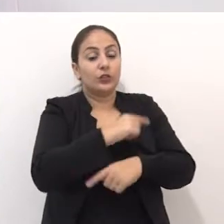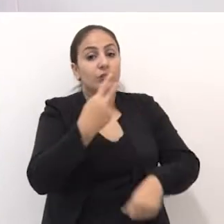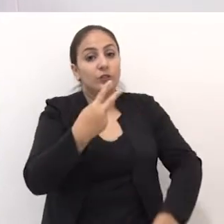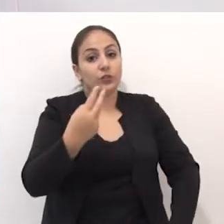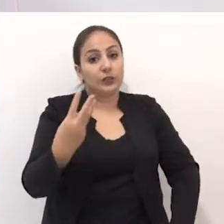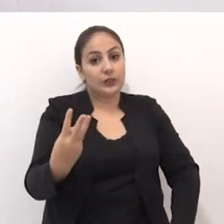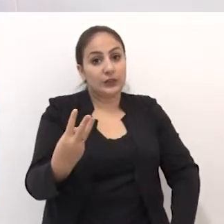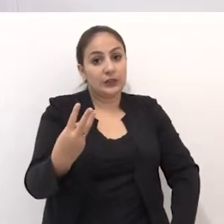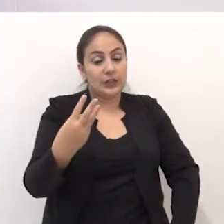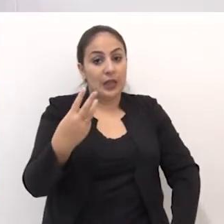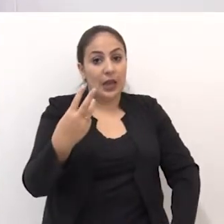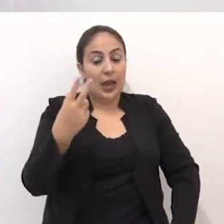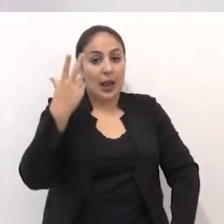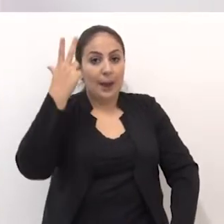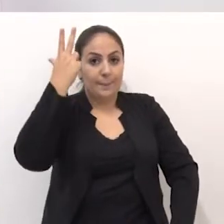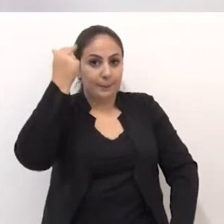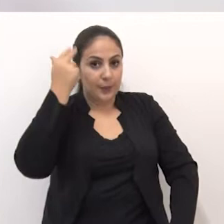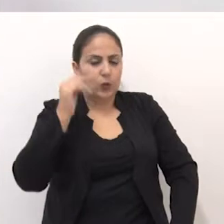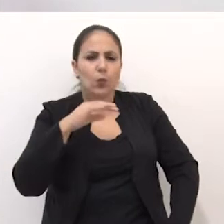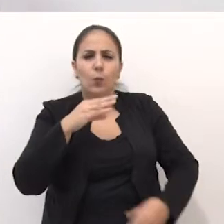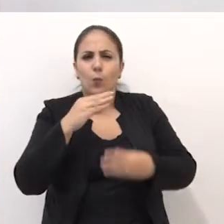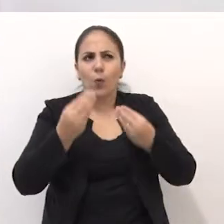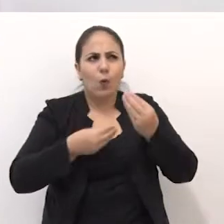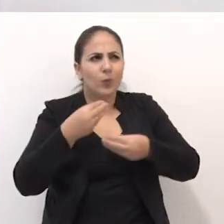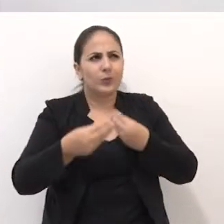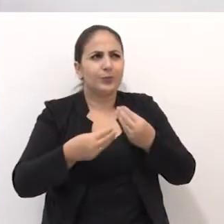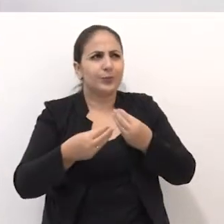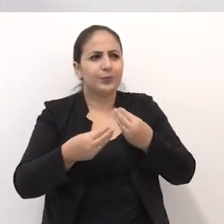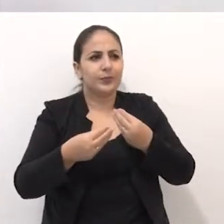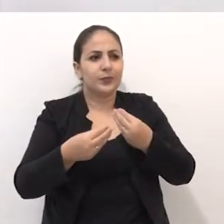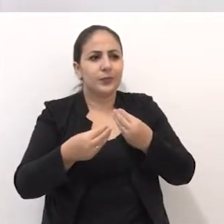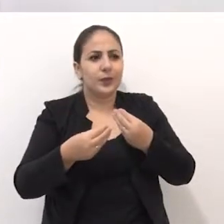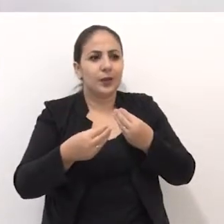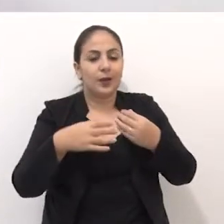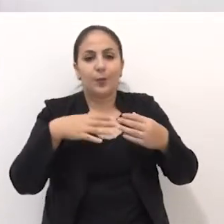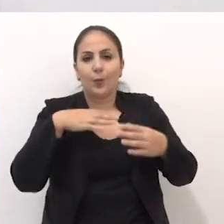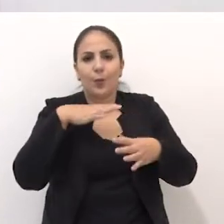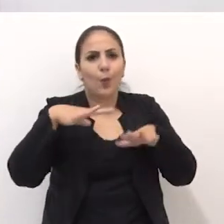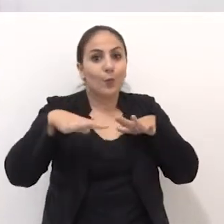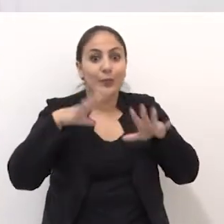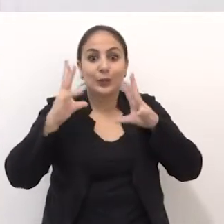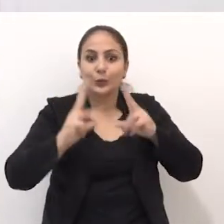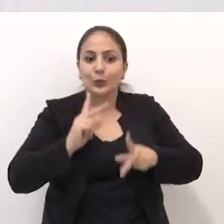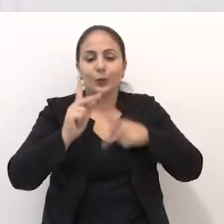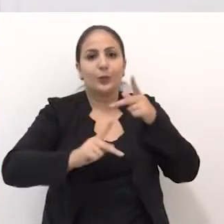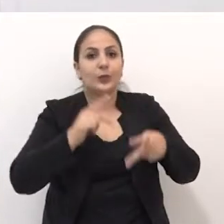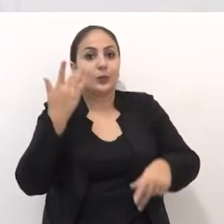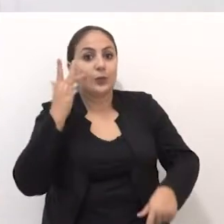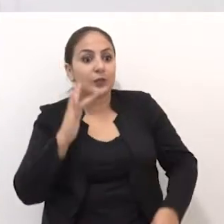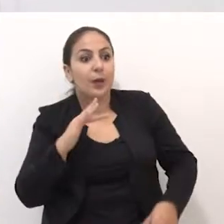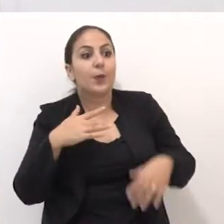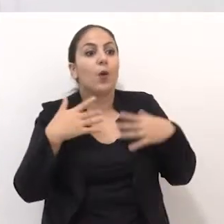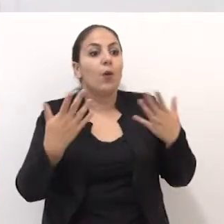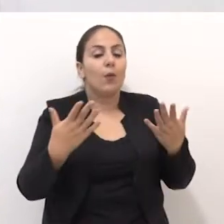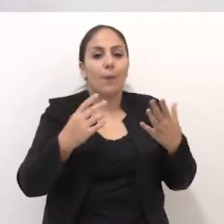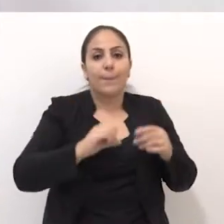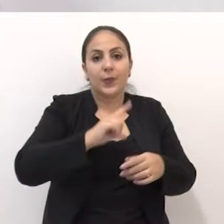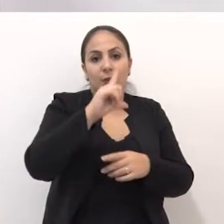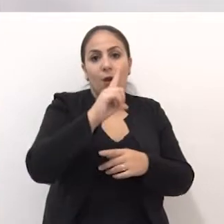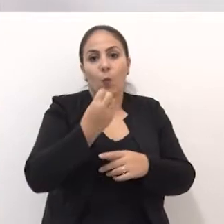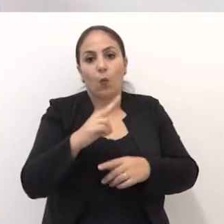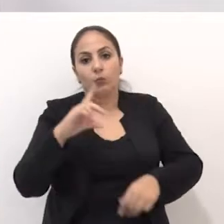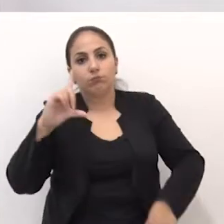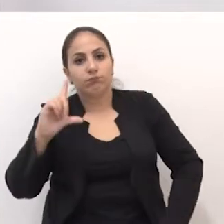Como mexe com toda a população, ainda não se sabe quem vai aumentar, para quem vai aumentar, para quem vai diminuir, com